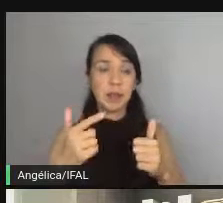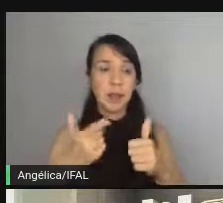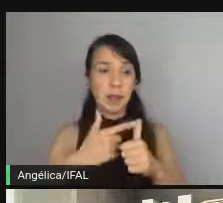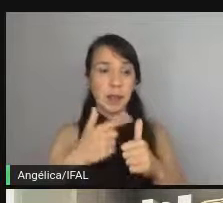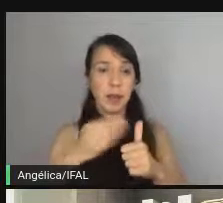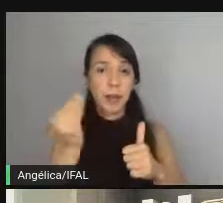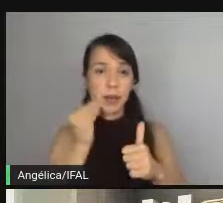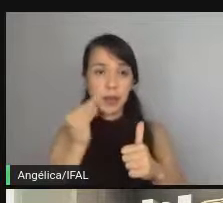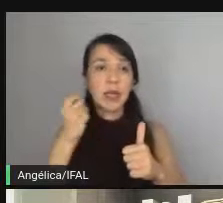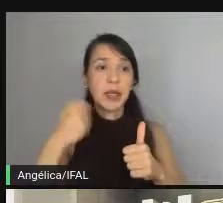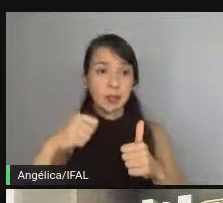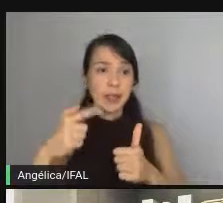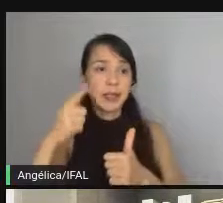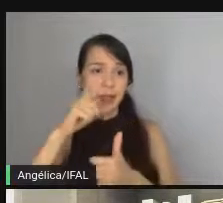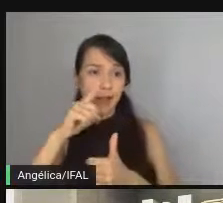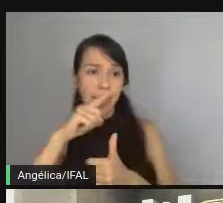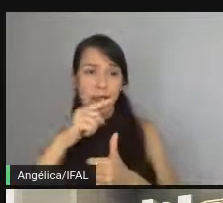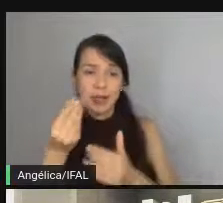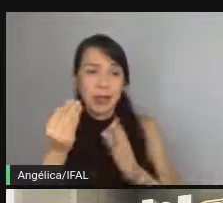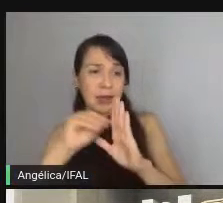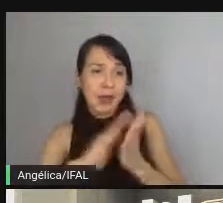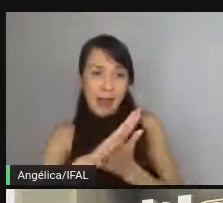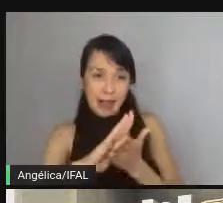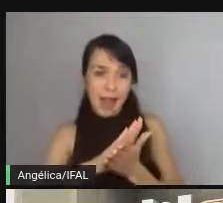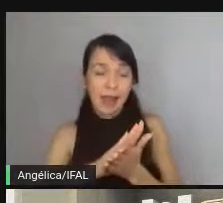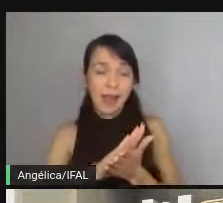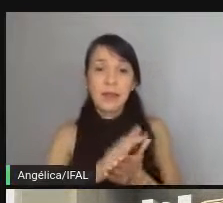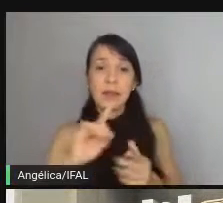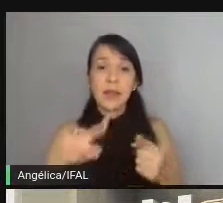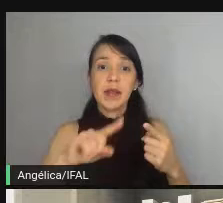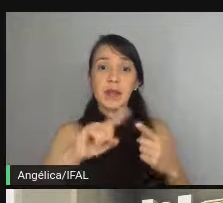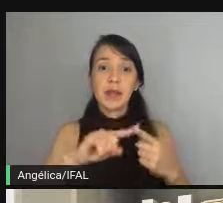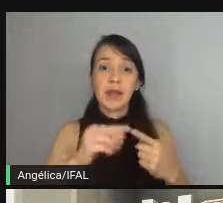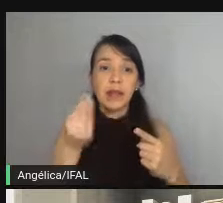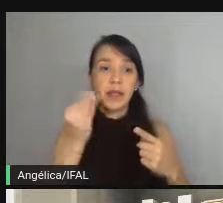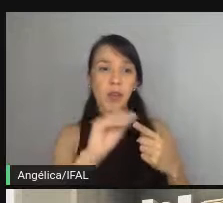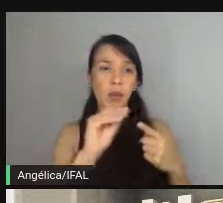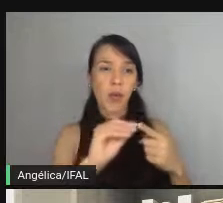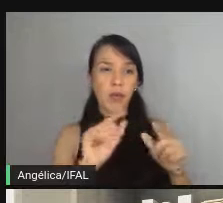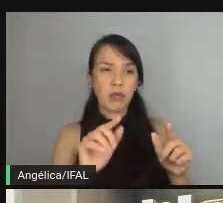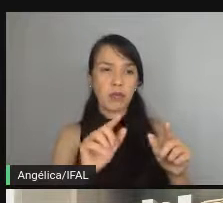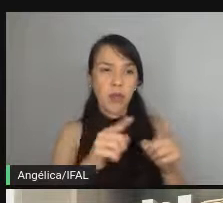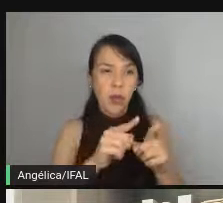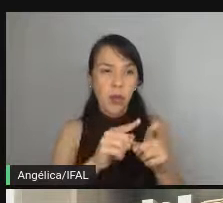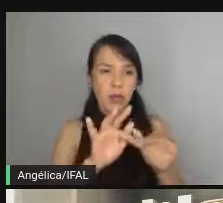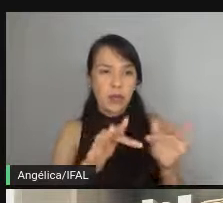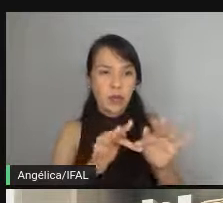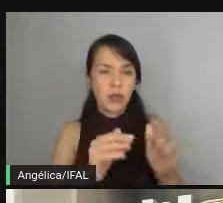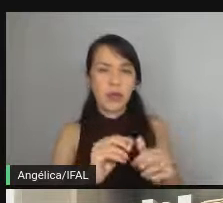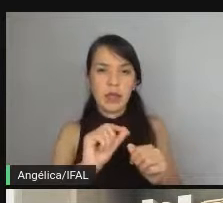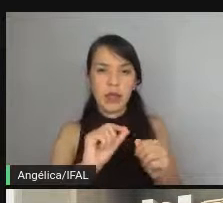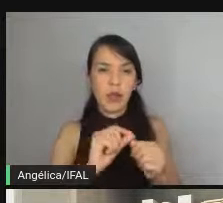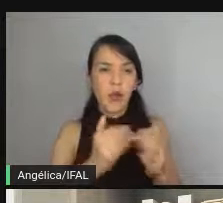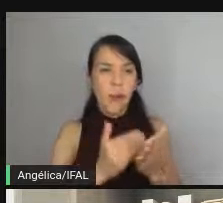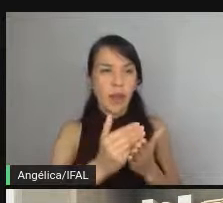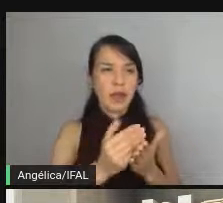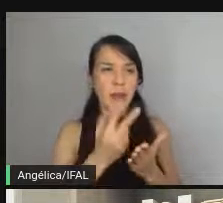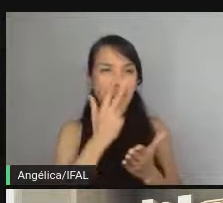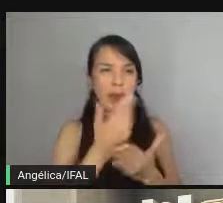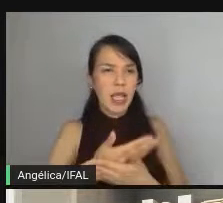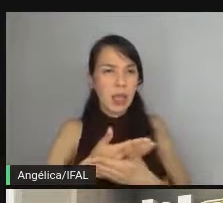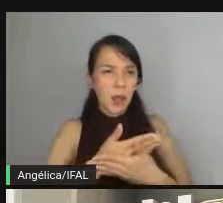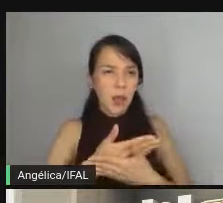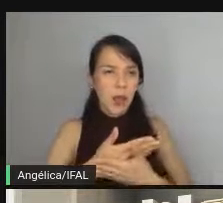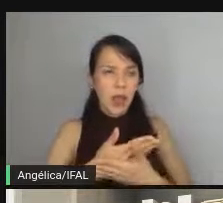e o teste tem que falhar porque não tem nada implementado. Depois, você vai fazer um mínimo de implementação. aí onde entra o passo de bebê. Lembra que eu